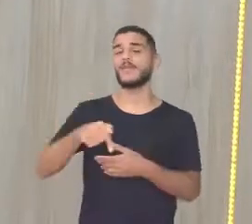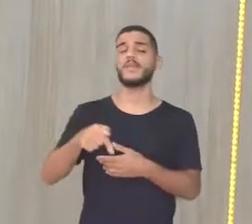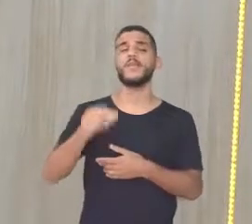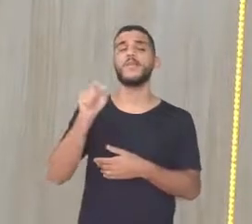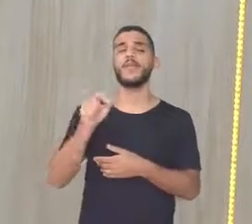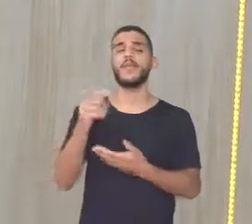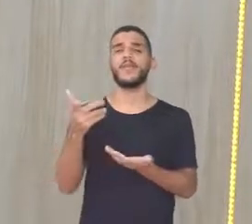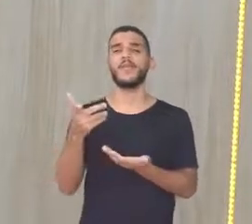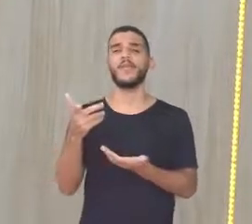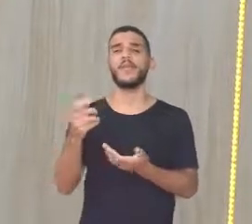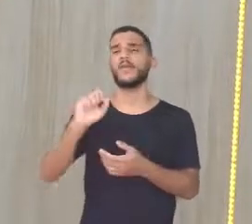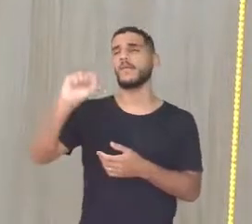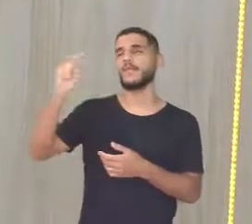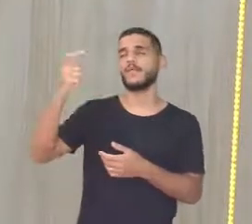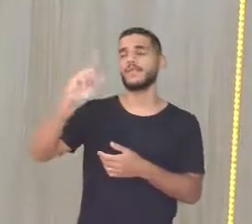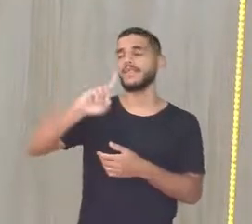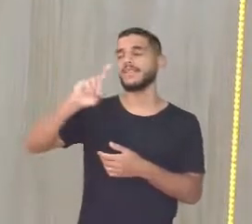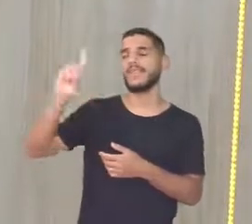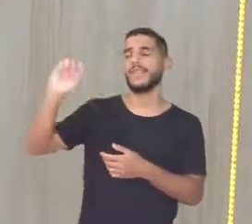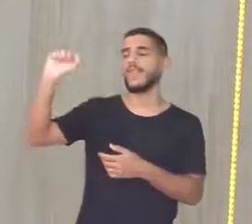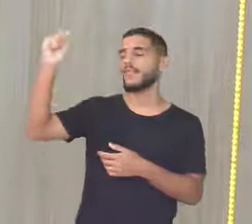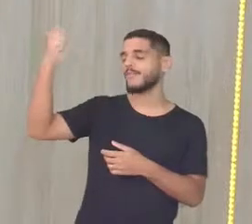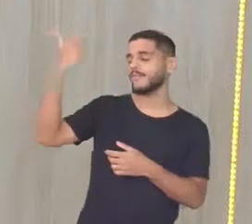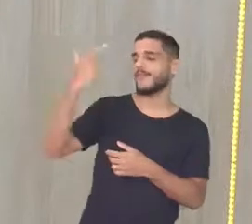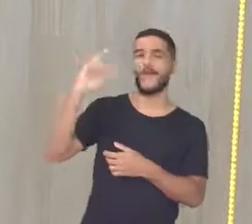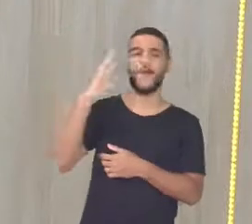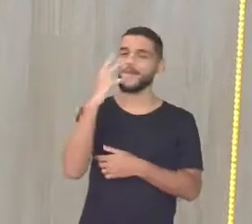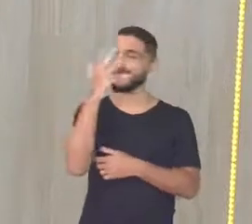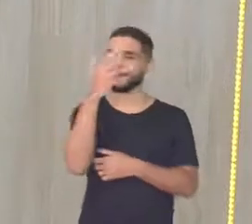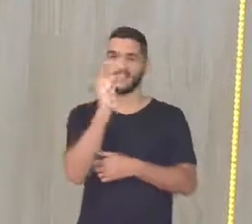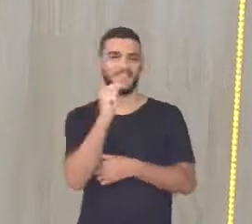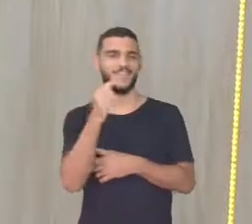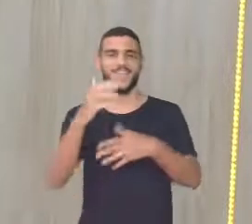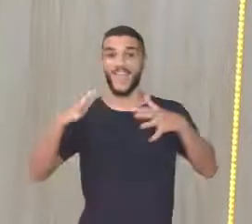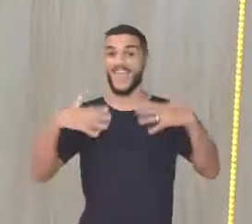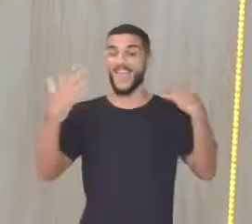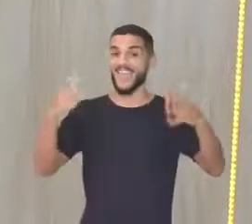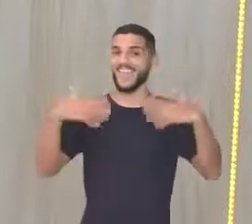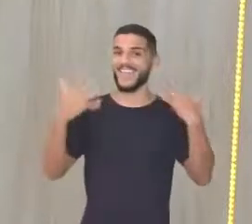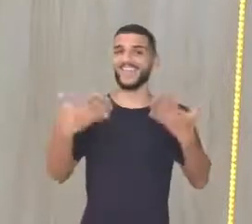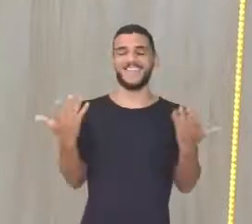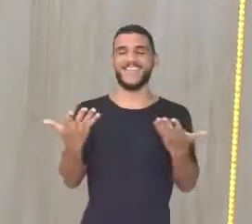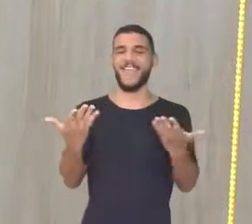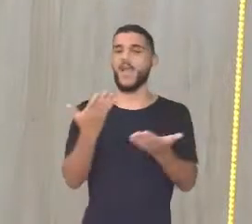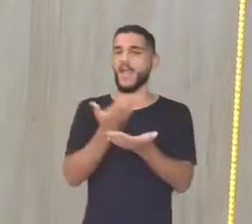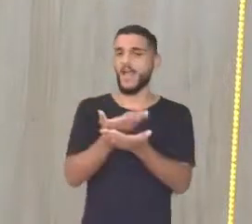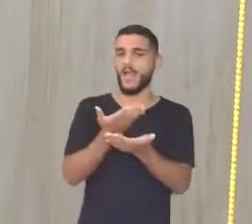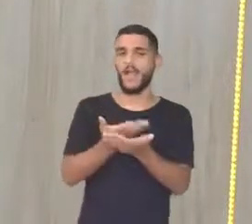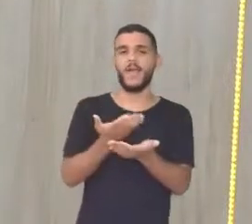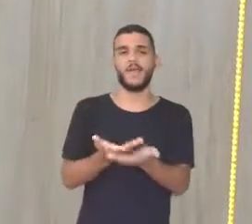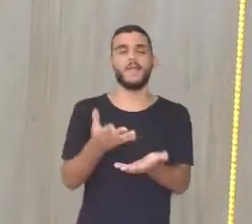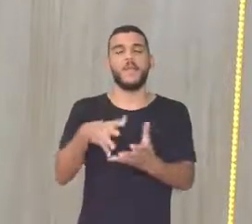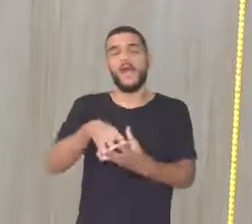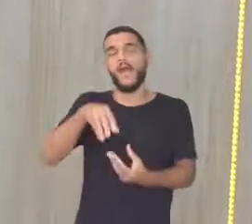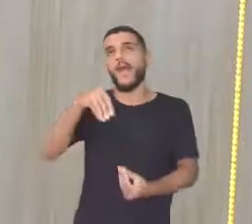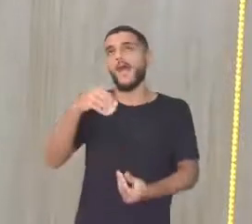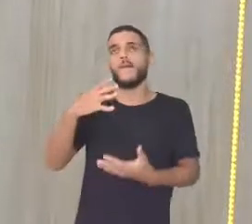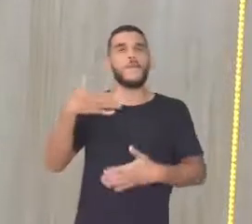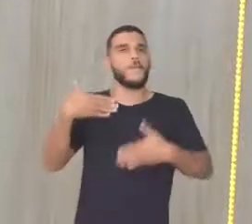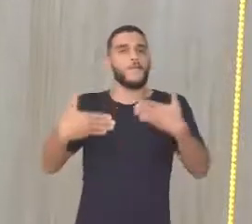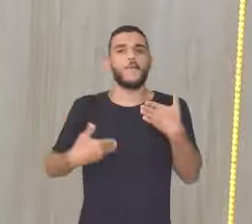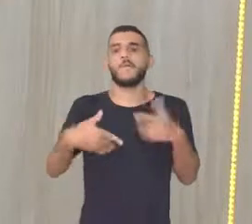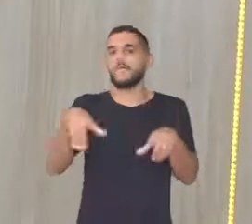nesse dia ensolarado, um dia bonito né Pra alegrar a nossa alma, nosso corpo e o nosso